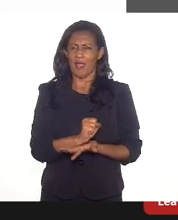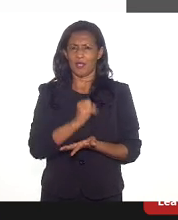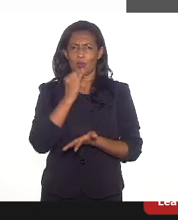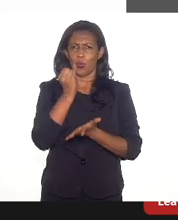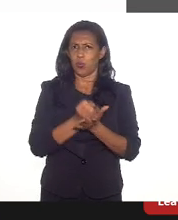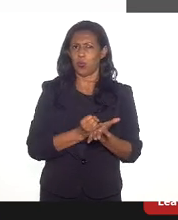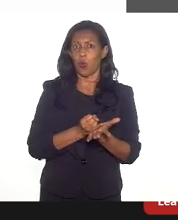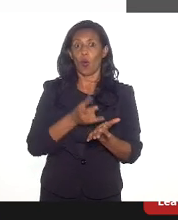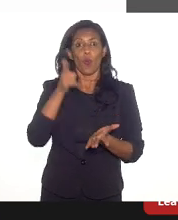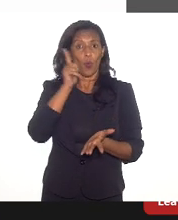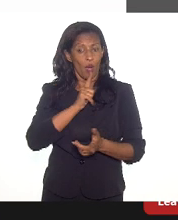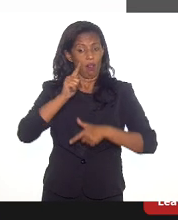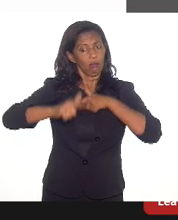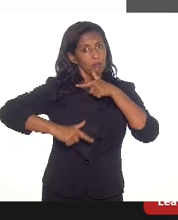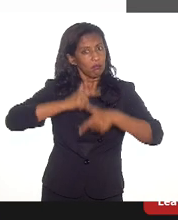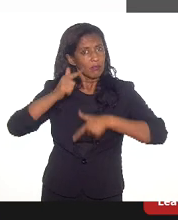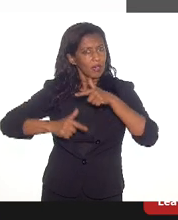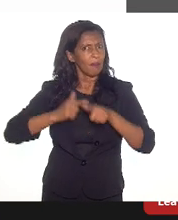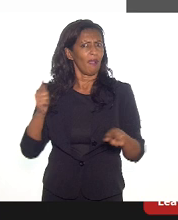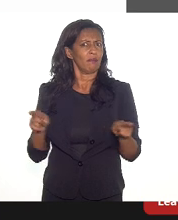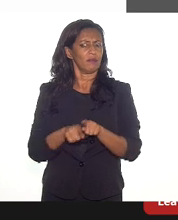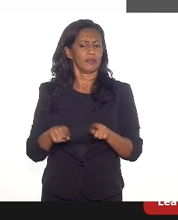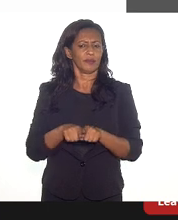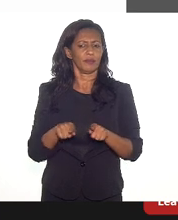vamos gerar empregos, na verdade.